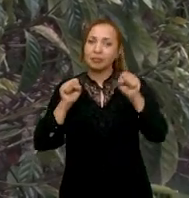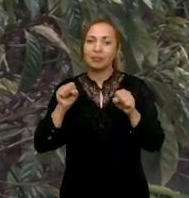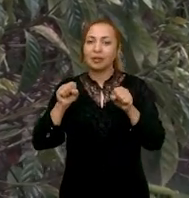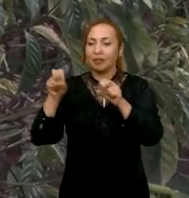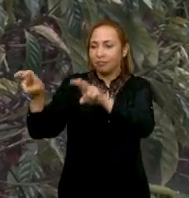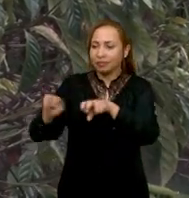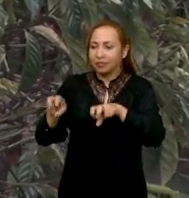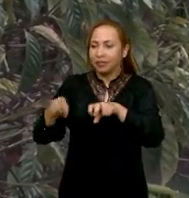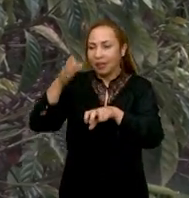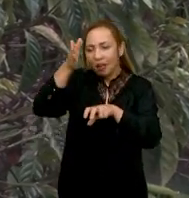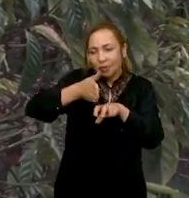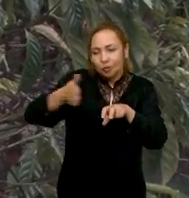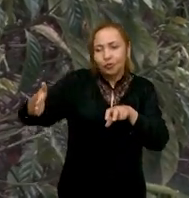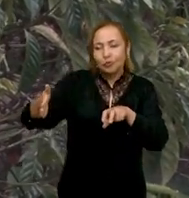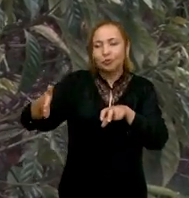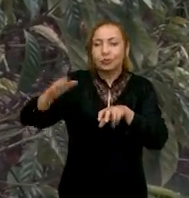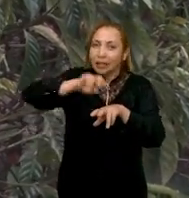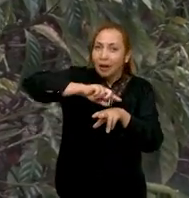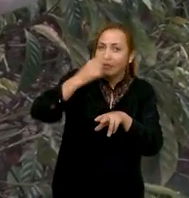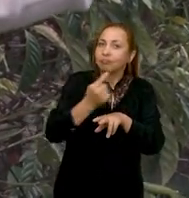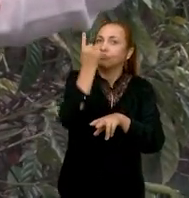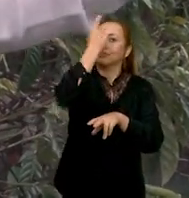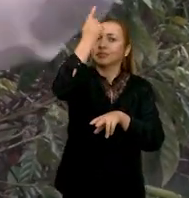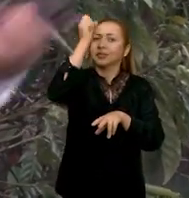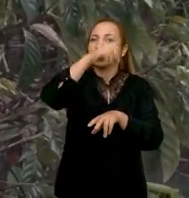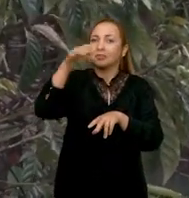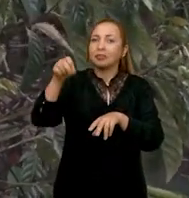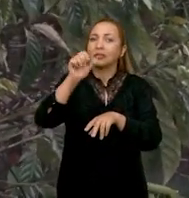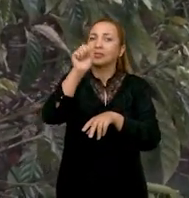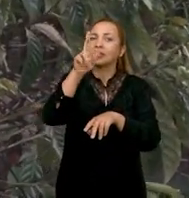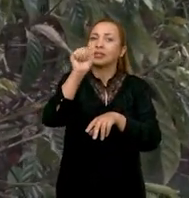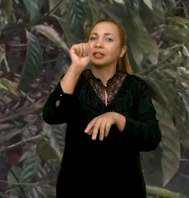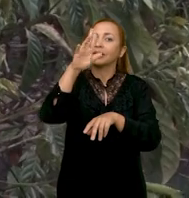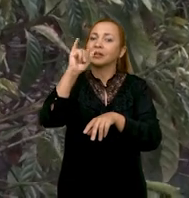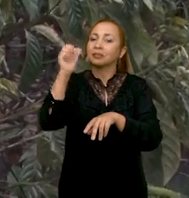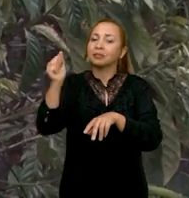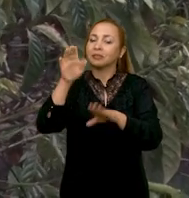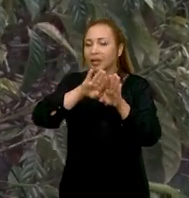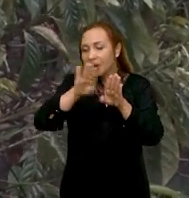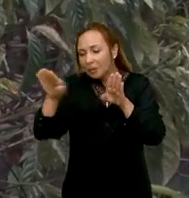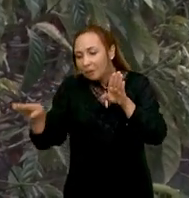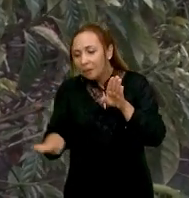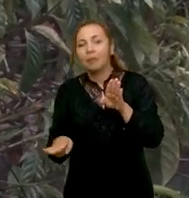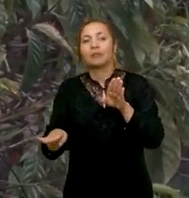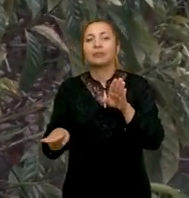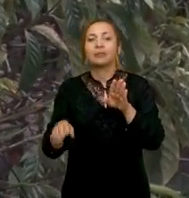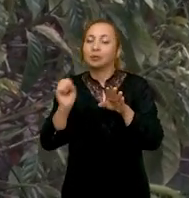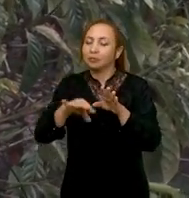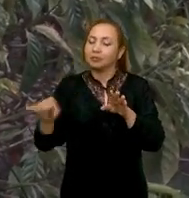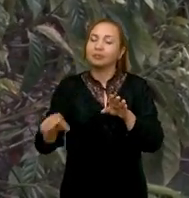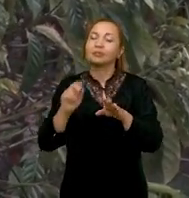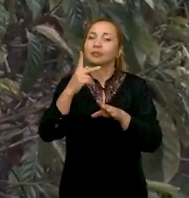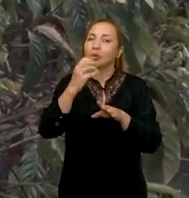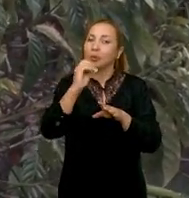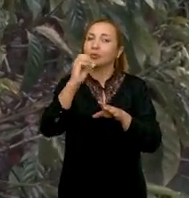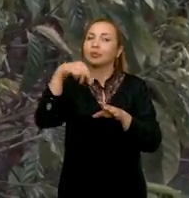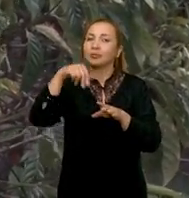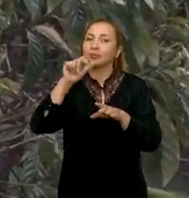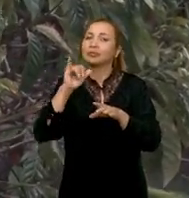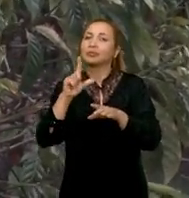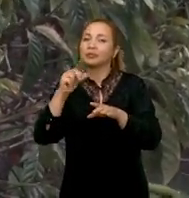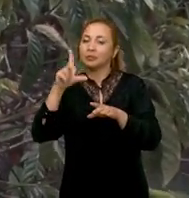mais altas, planta o arábica, e nas áreas mais baixas, ele pode plantar o café conilon, como você observa aqui, né?